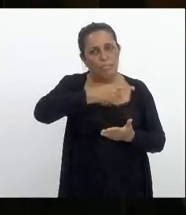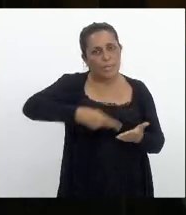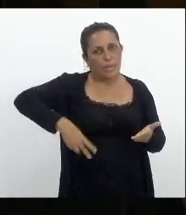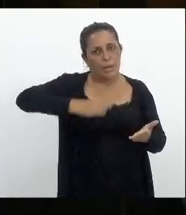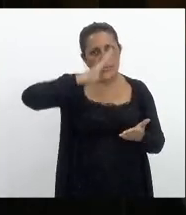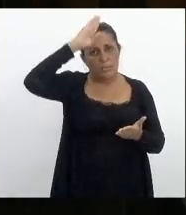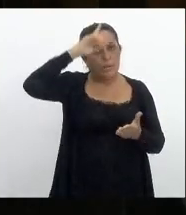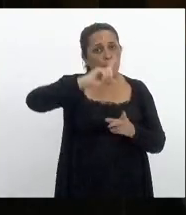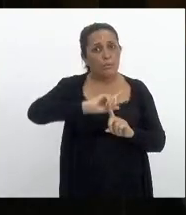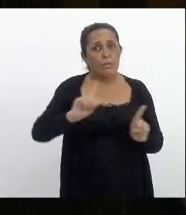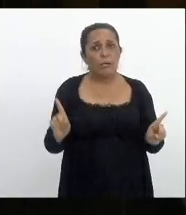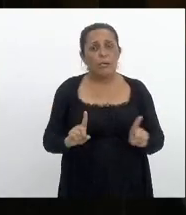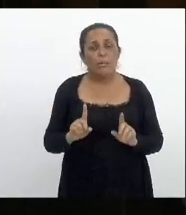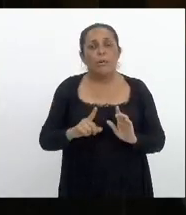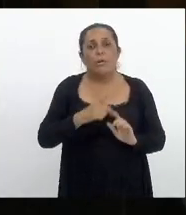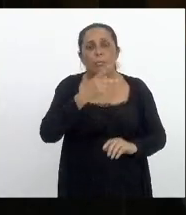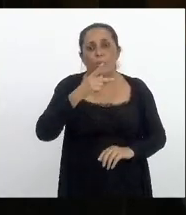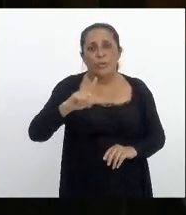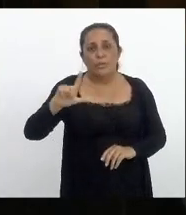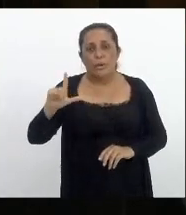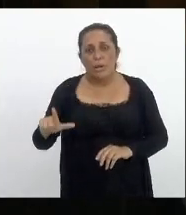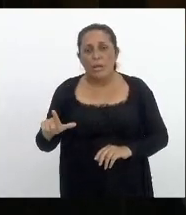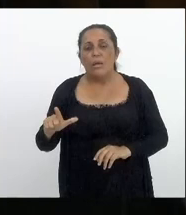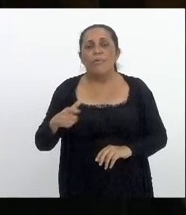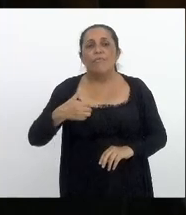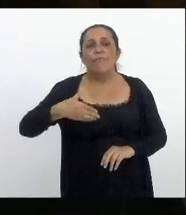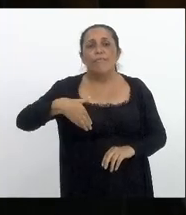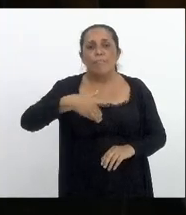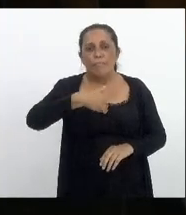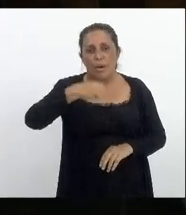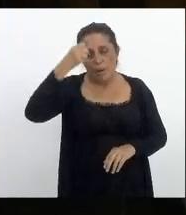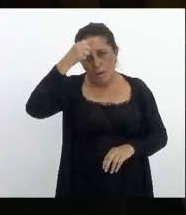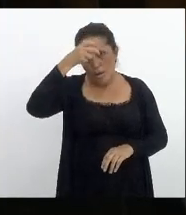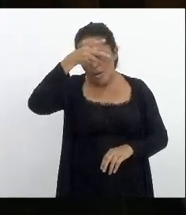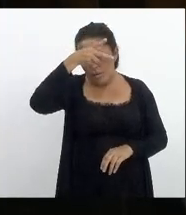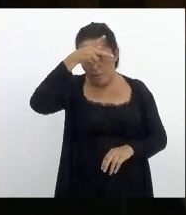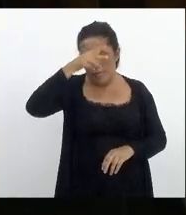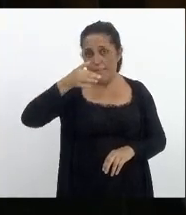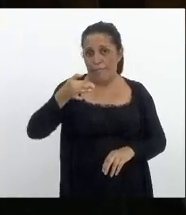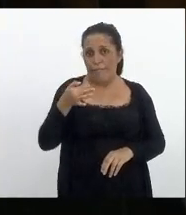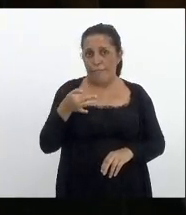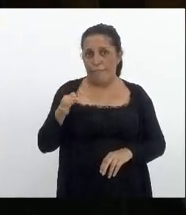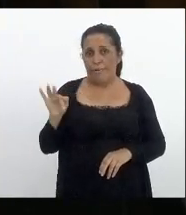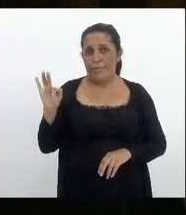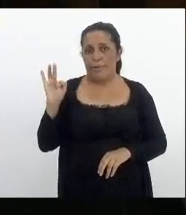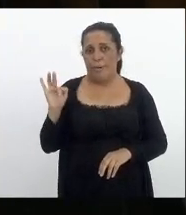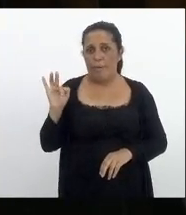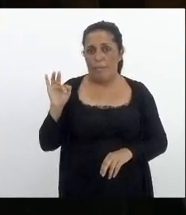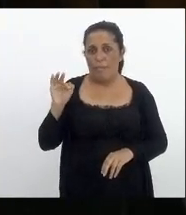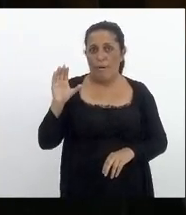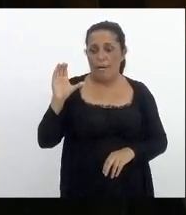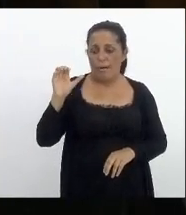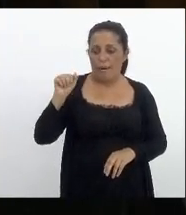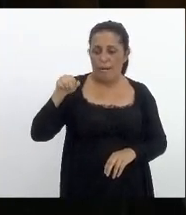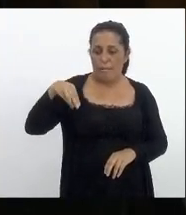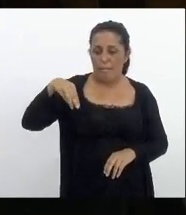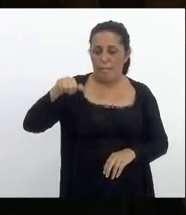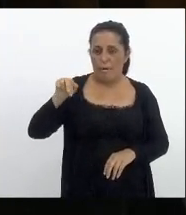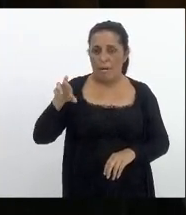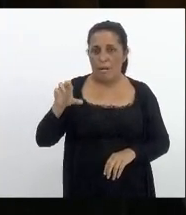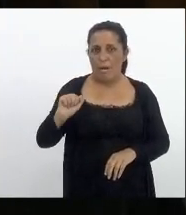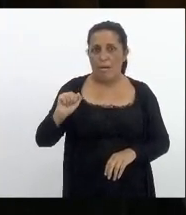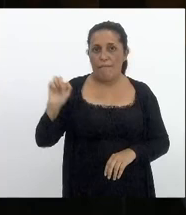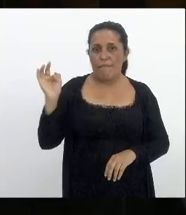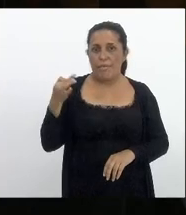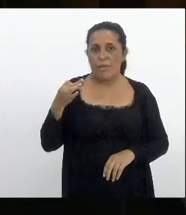esse projeto de lei passou pela Câmara Federal e pelo Senado ou seja foi mostrado antes